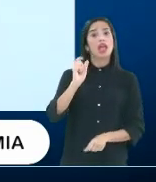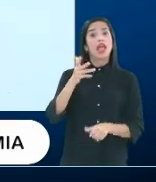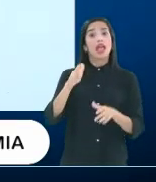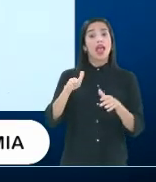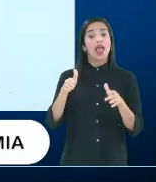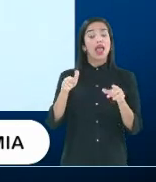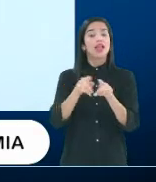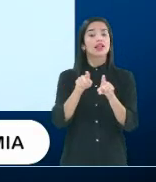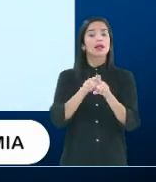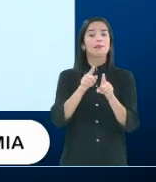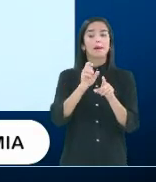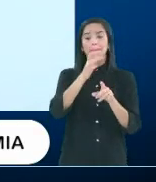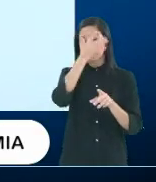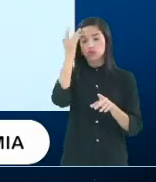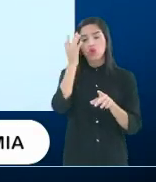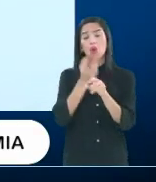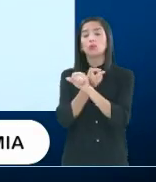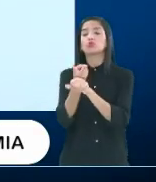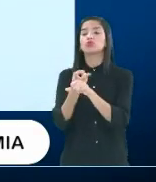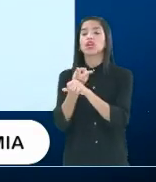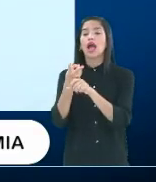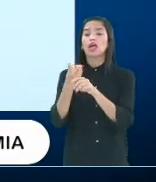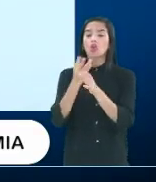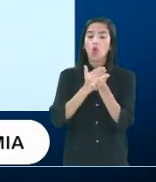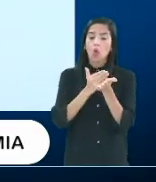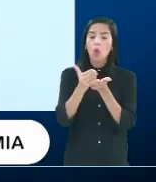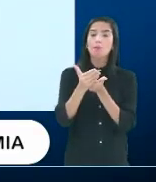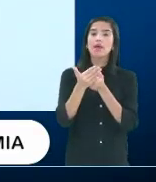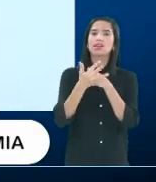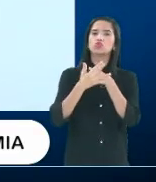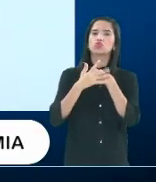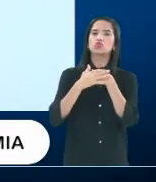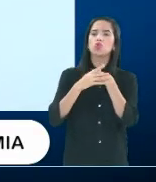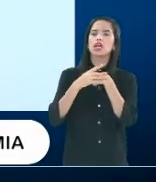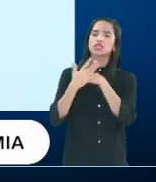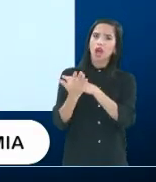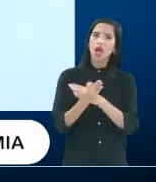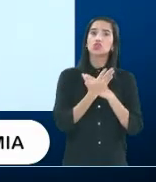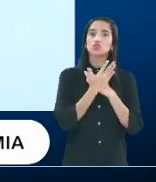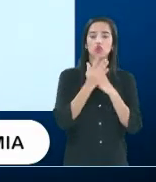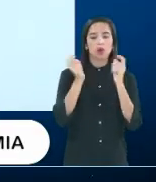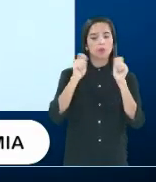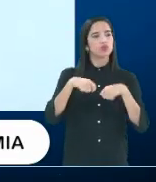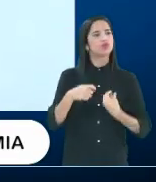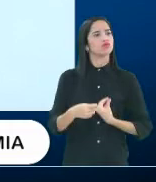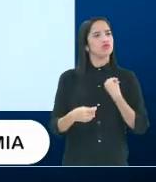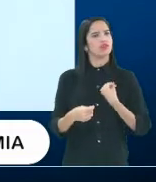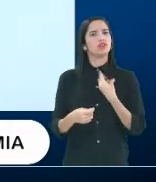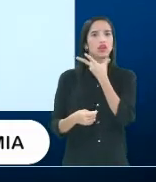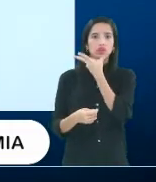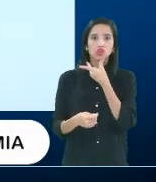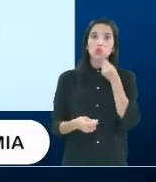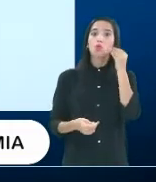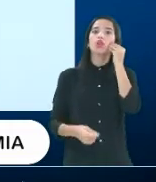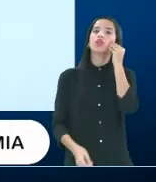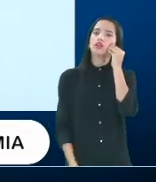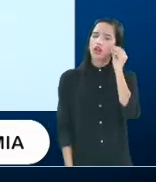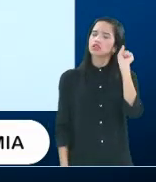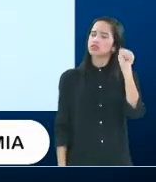de ter procurado no início um tratamento, ela pode ter uma vida produtiva e uma vida